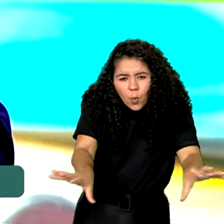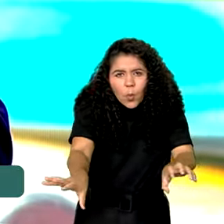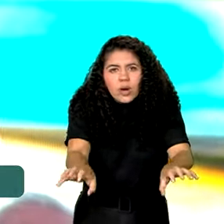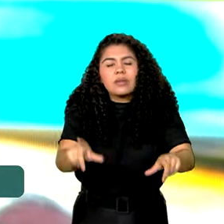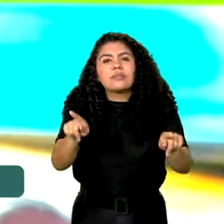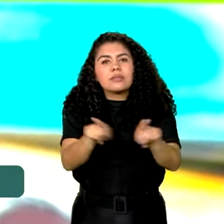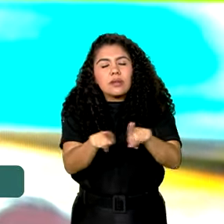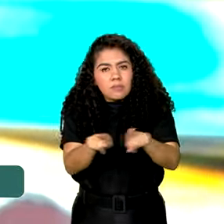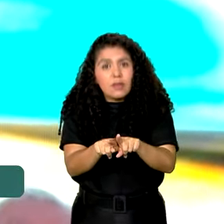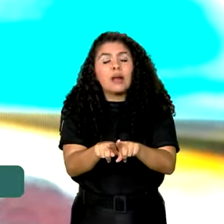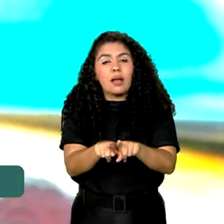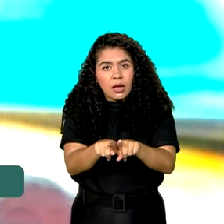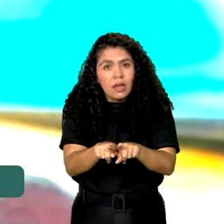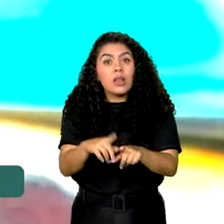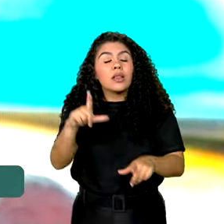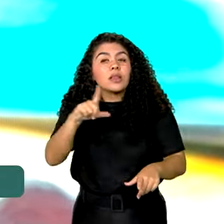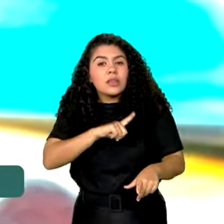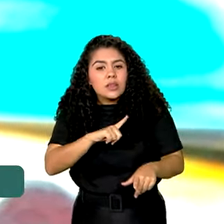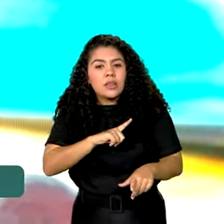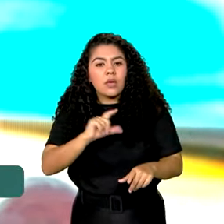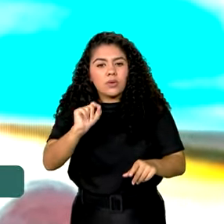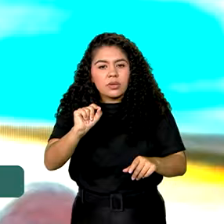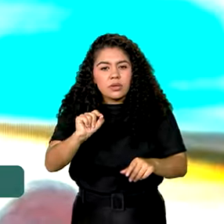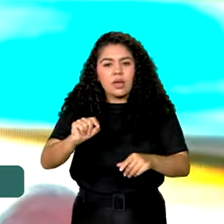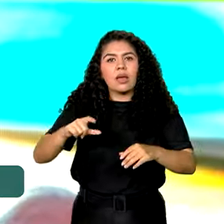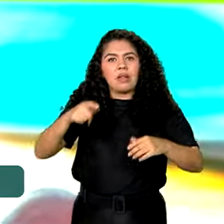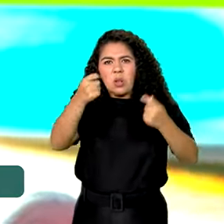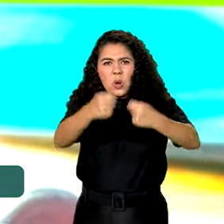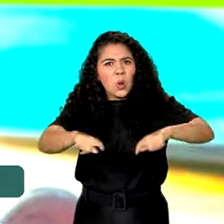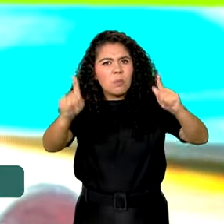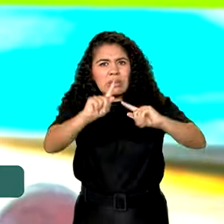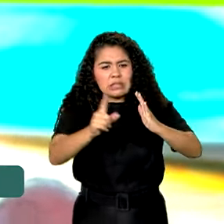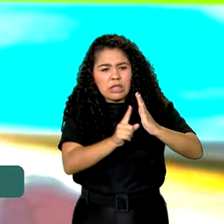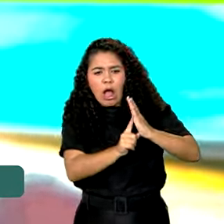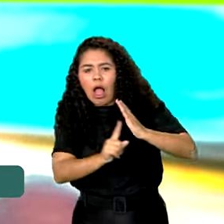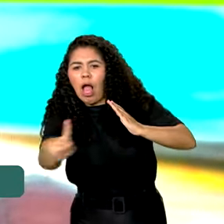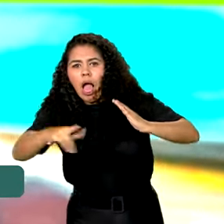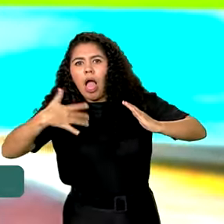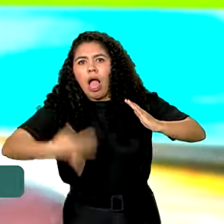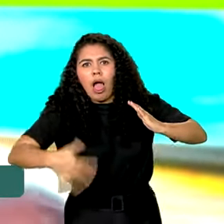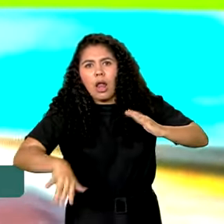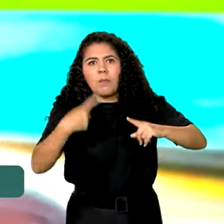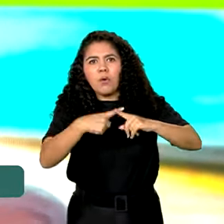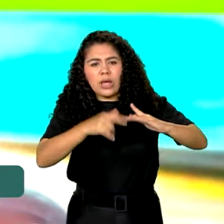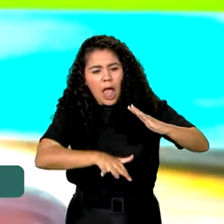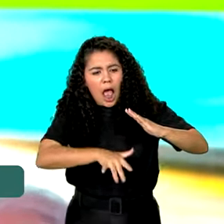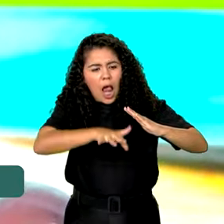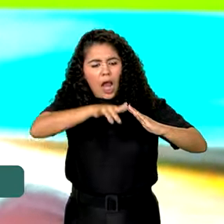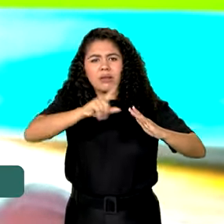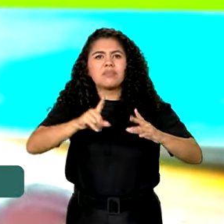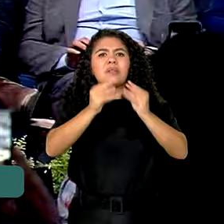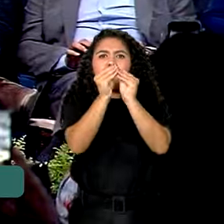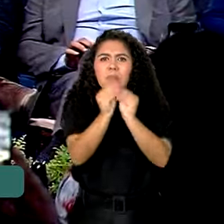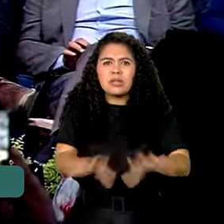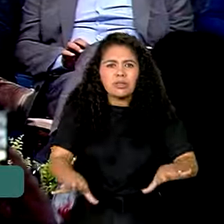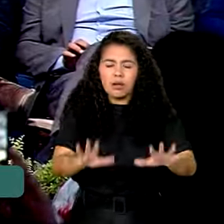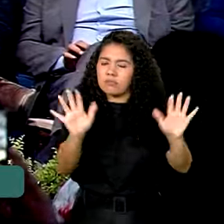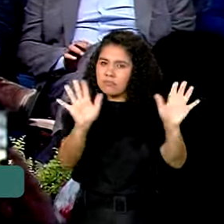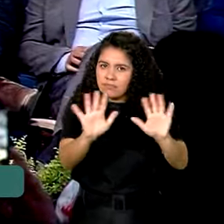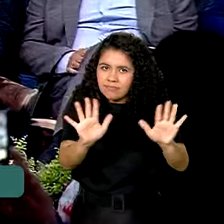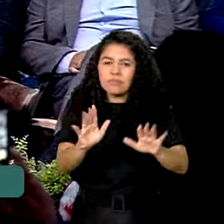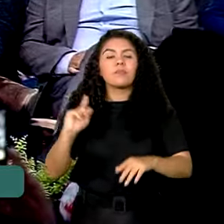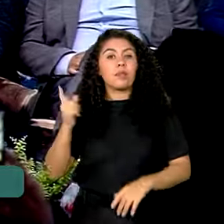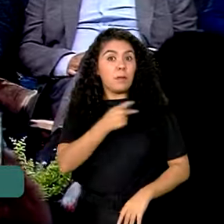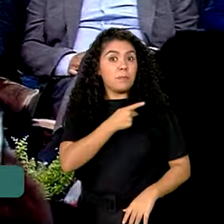e vai deixar de ter que levantar o móvel, fugir da casa, porque a água chegou e prejudicou a vida da família. O